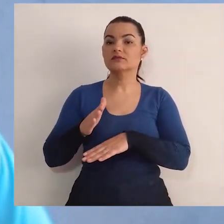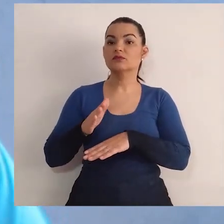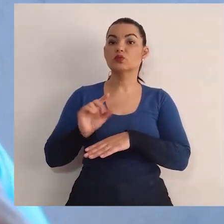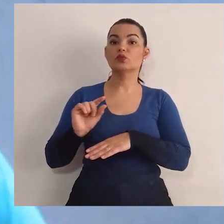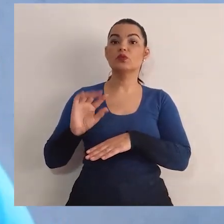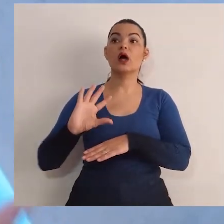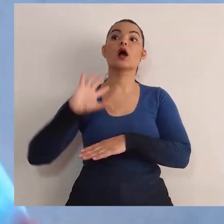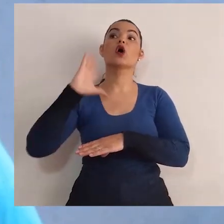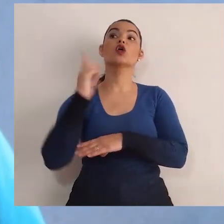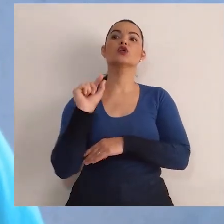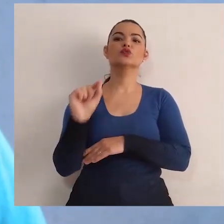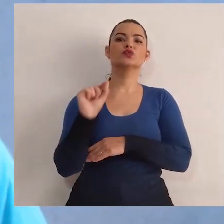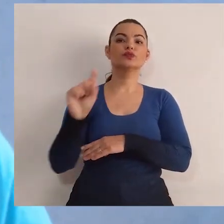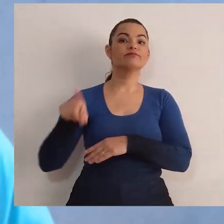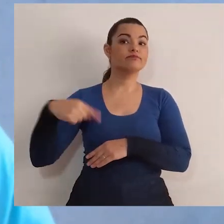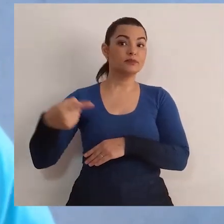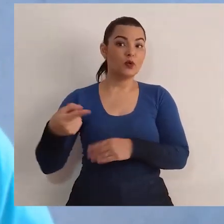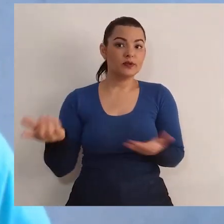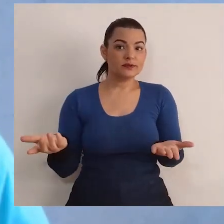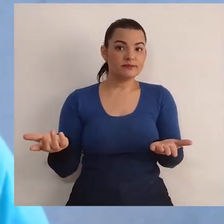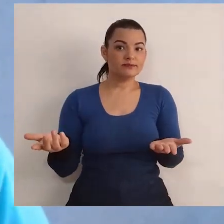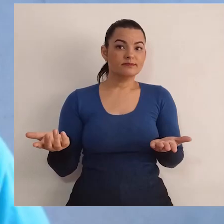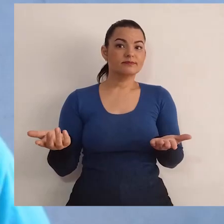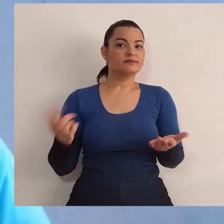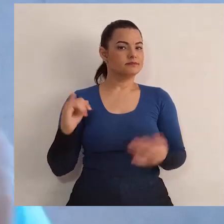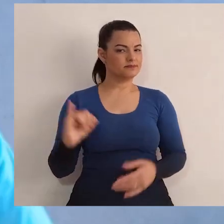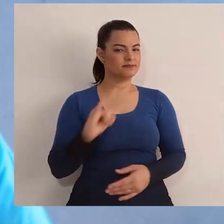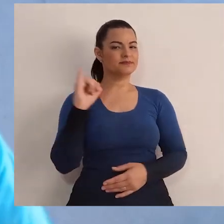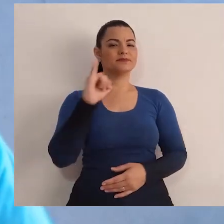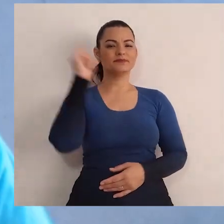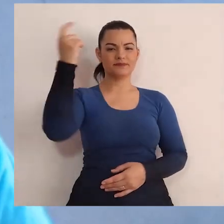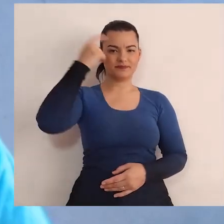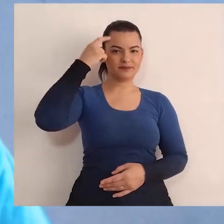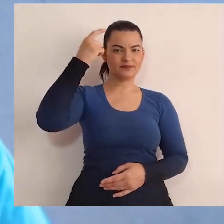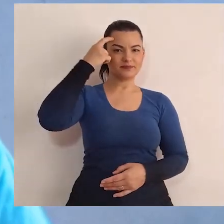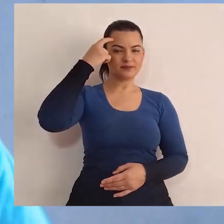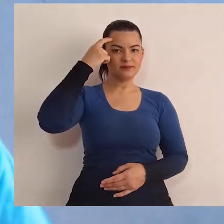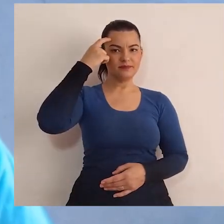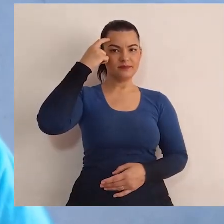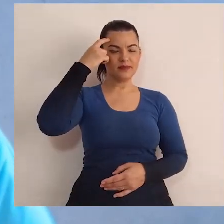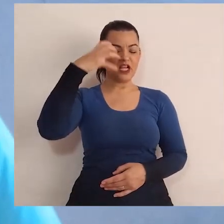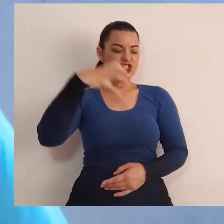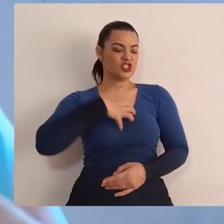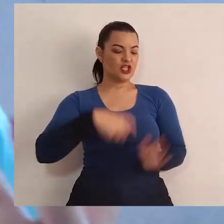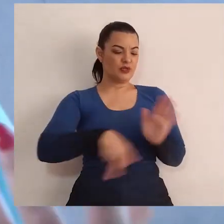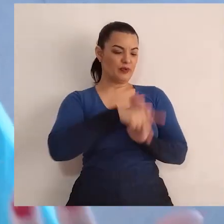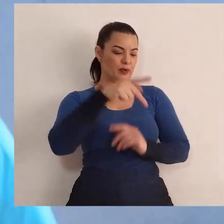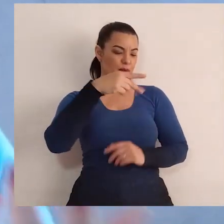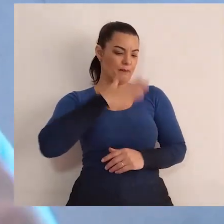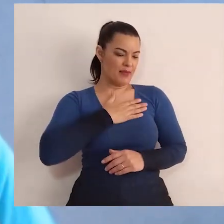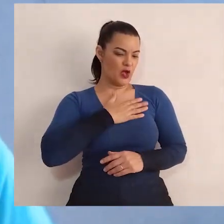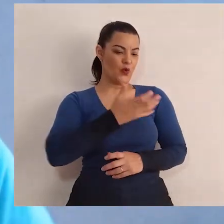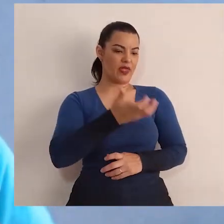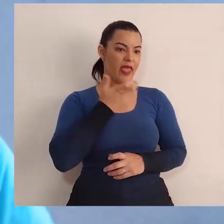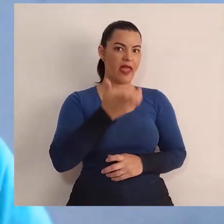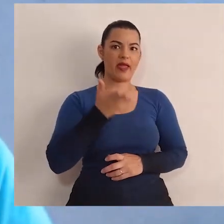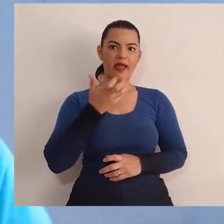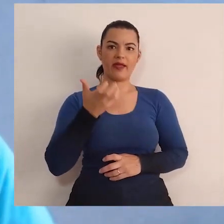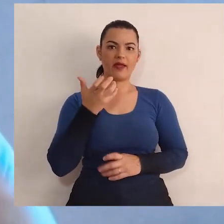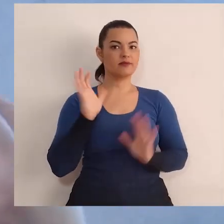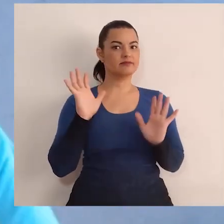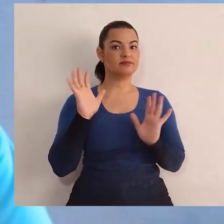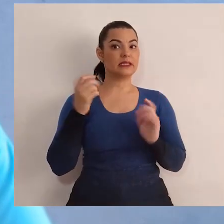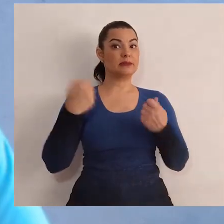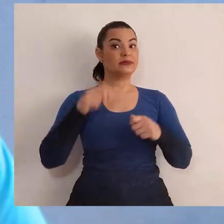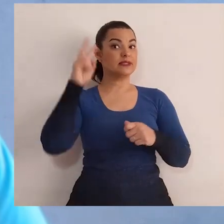fizer, quais são as consequências? Isso é importante pensar. Não é só do jeito que a gente quer.